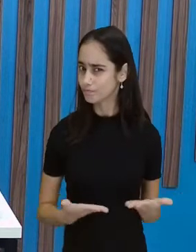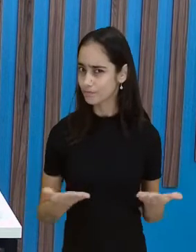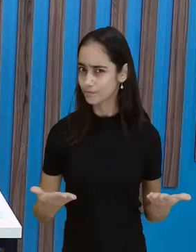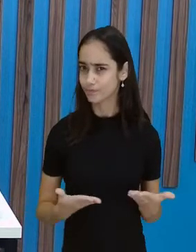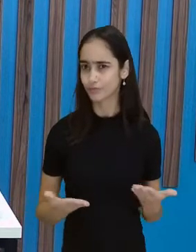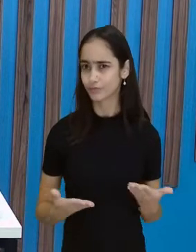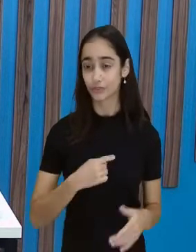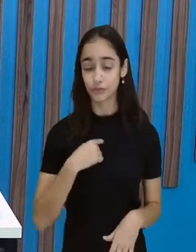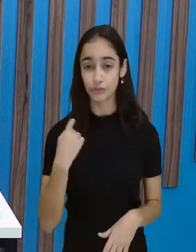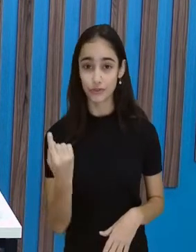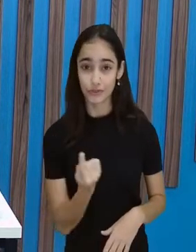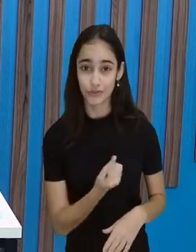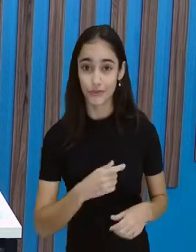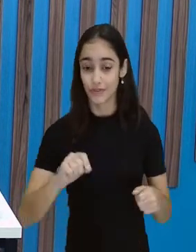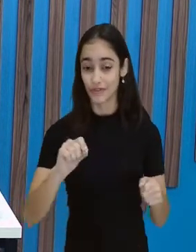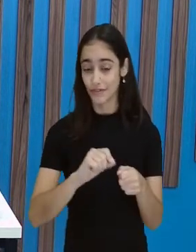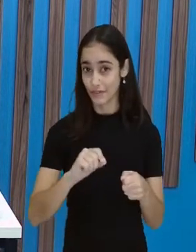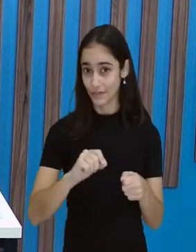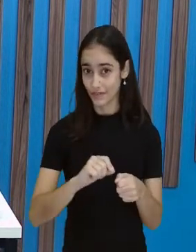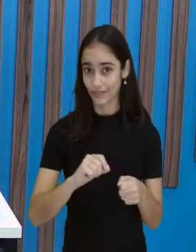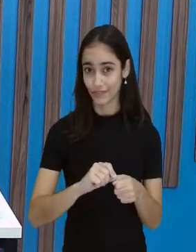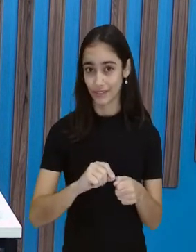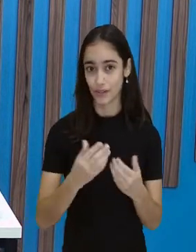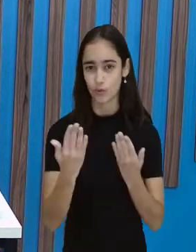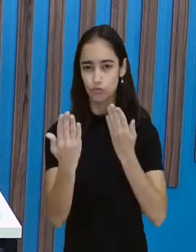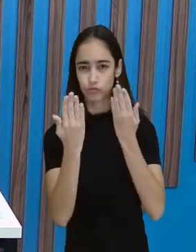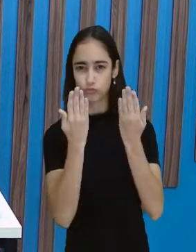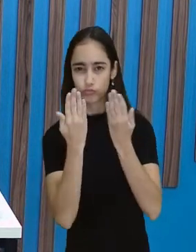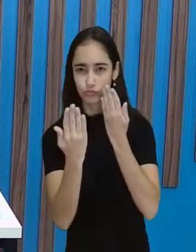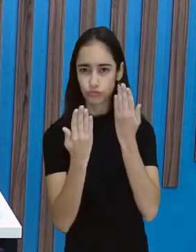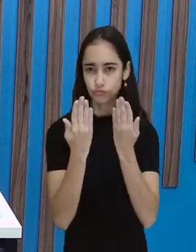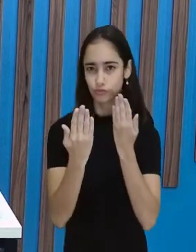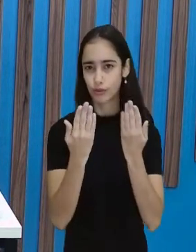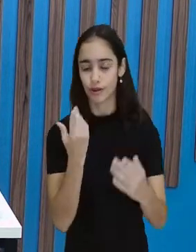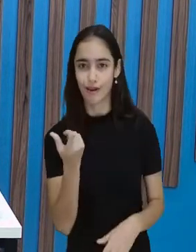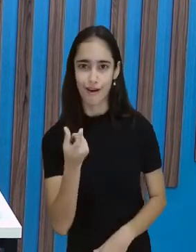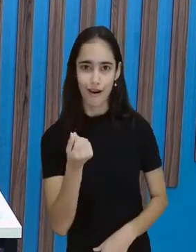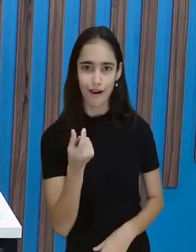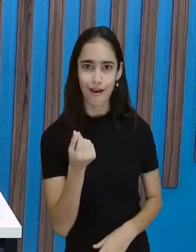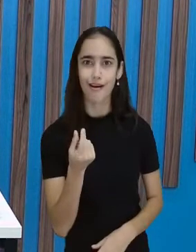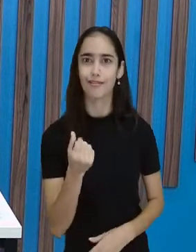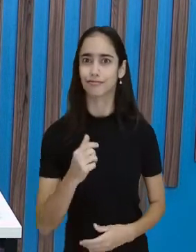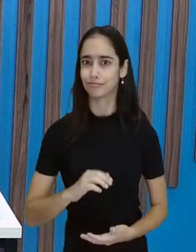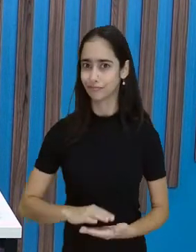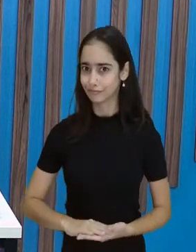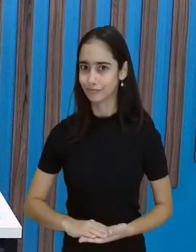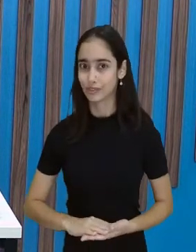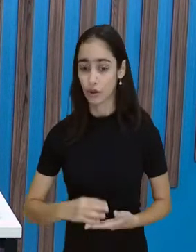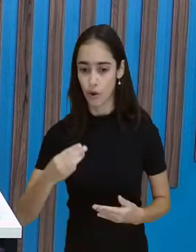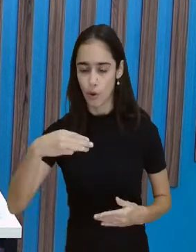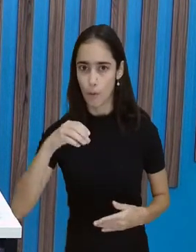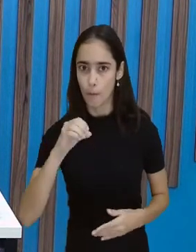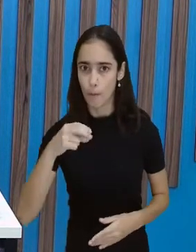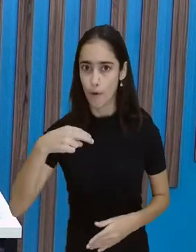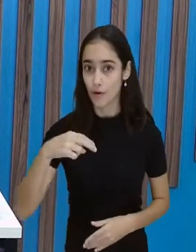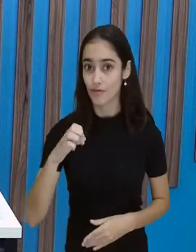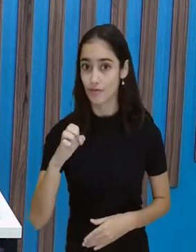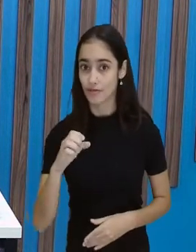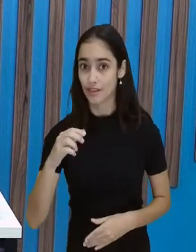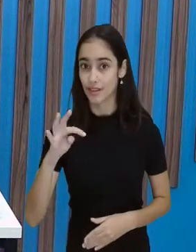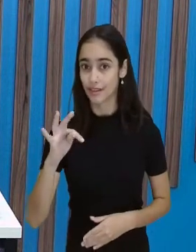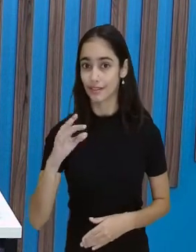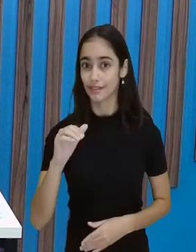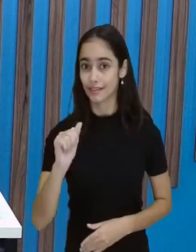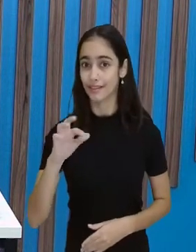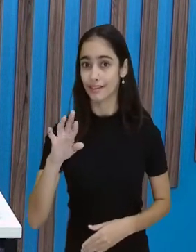comparações de valores monetários. Eita, quando a gente fala monetário, a gente lembra logo o quê? Moeda.